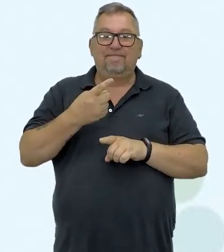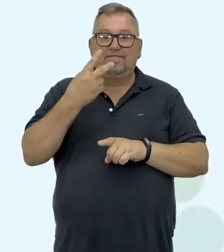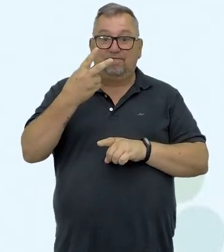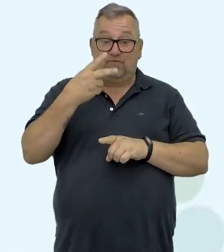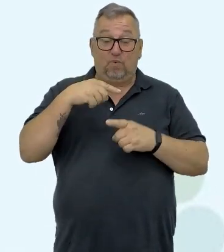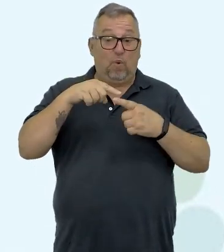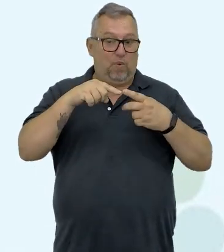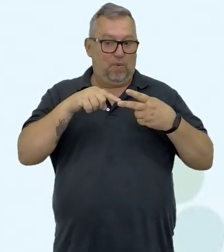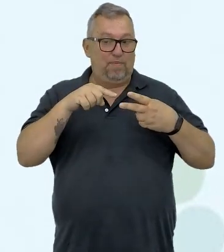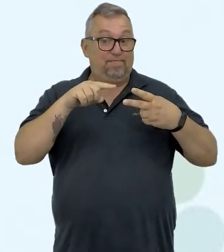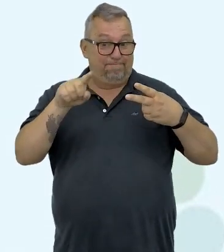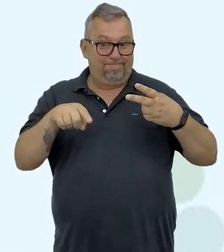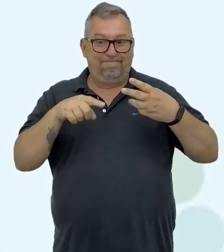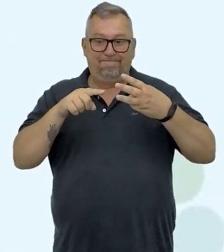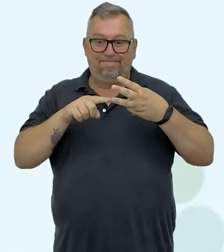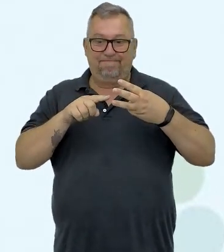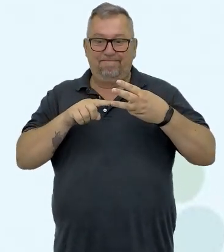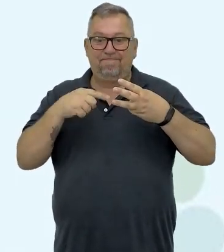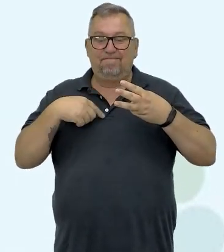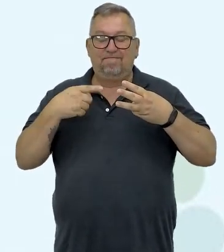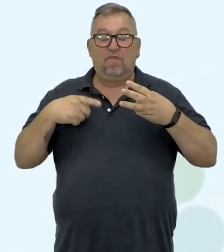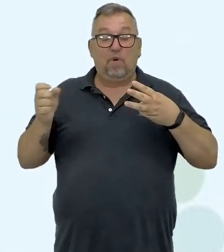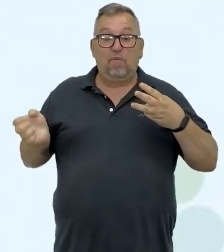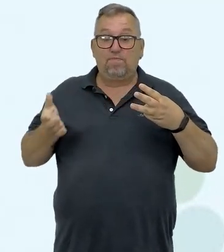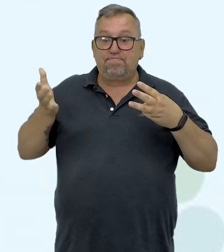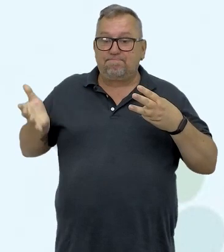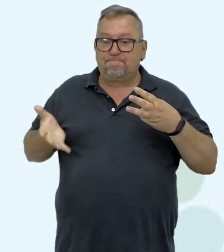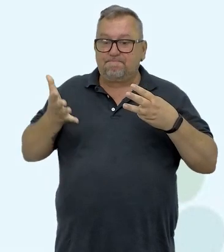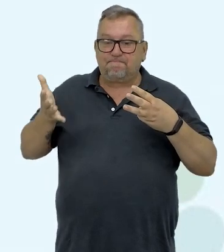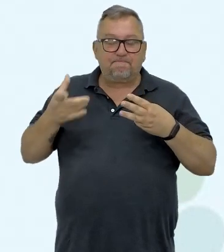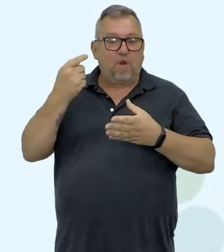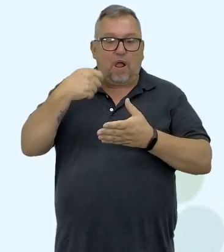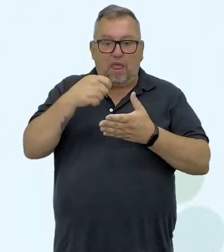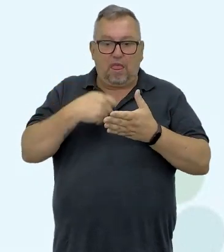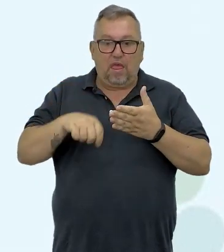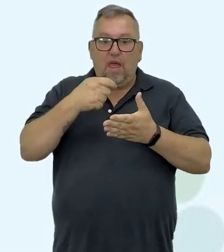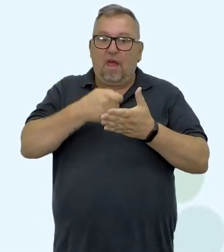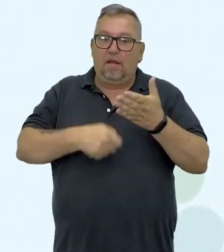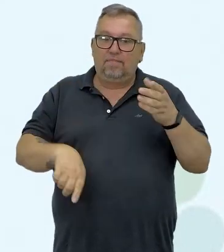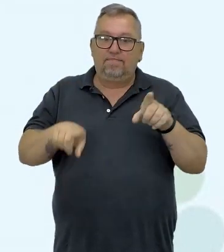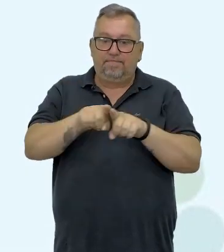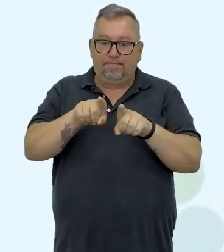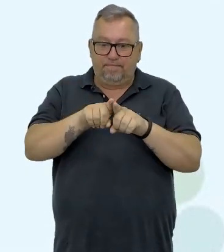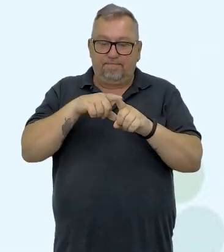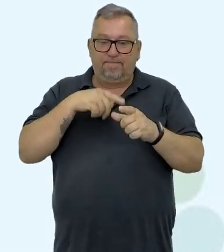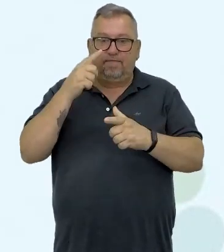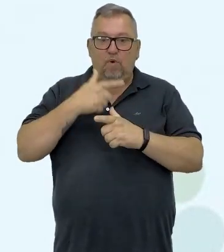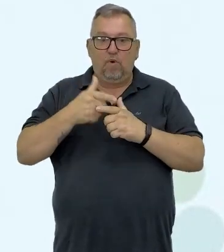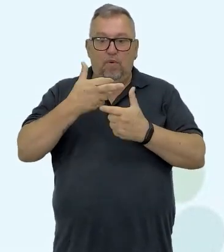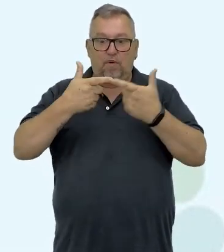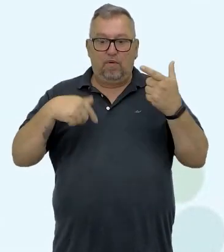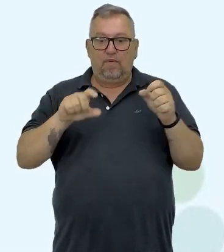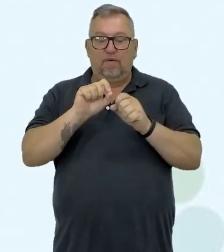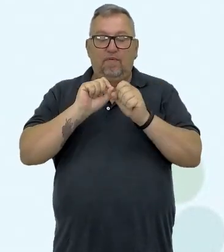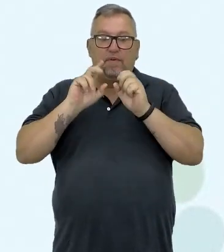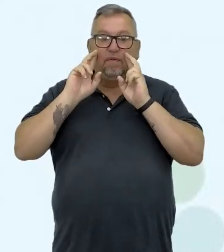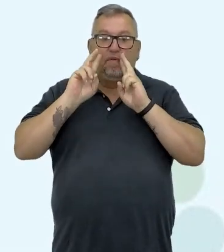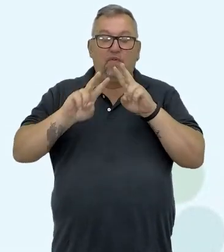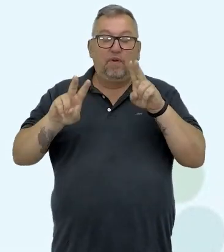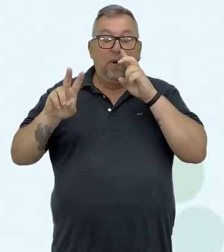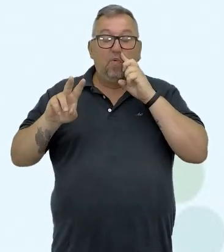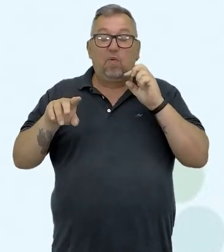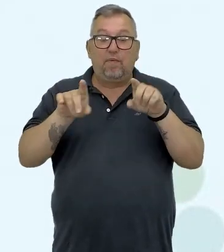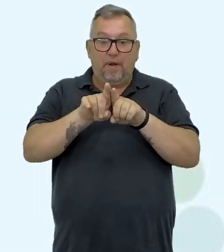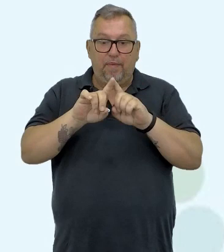motivos, mas tem um terceiro, né? Porque a gente vai estar incentivando vocês a escreverem relatórios a respeito de coisas que vocês assistiram